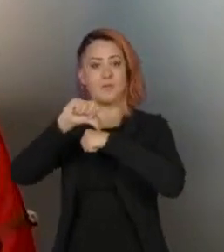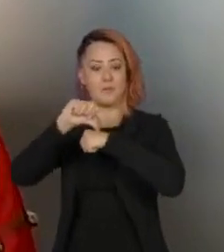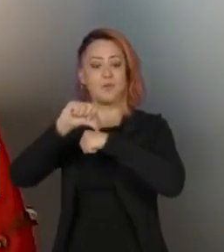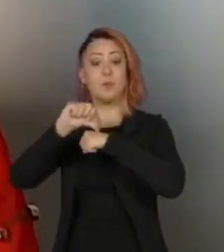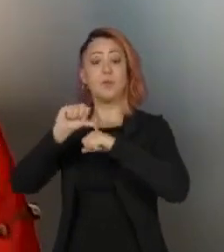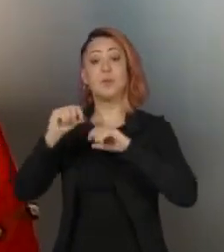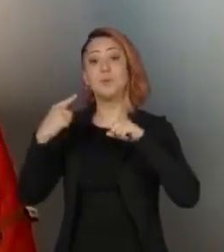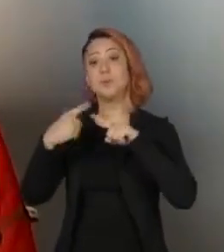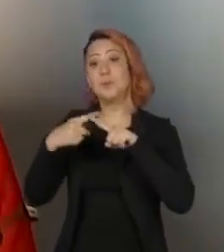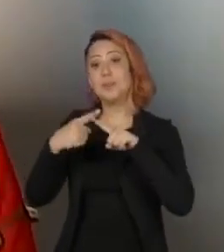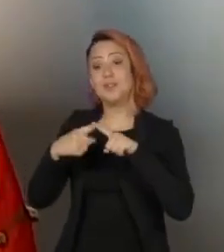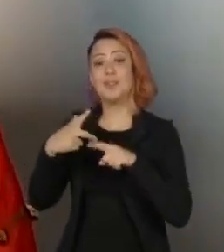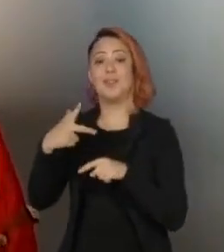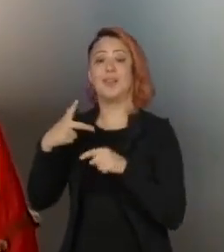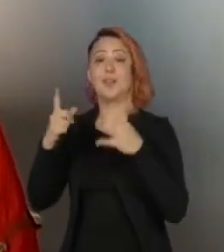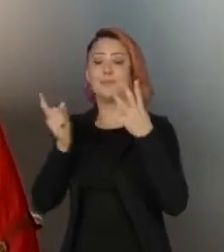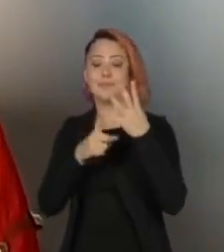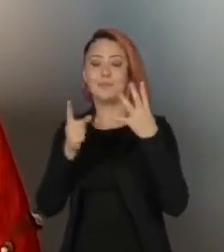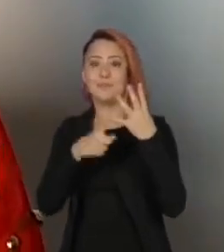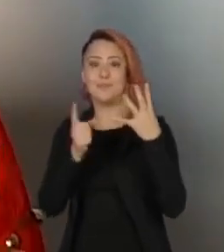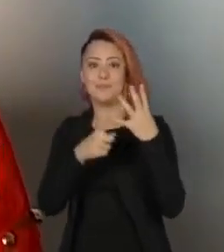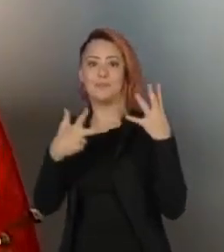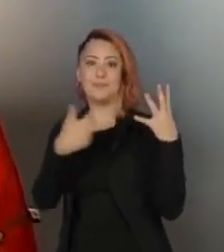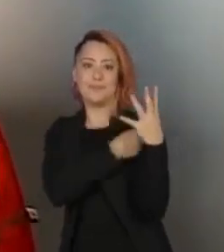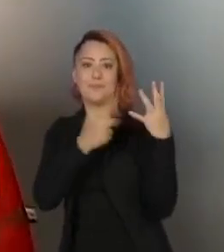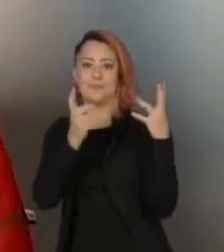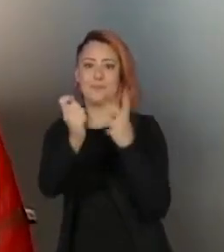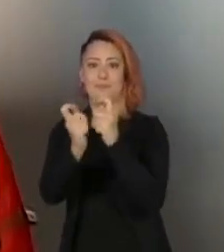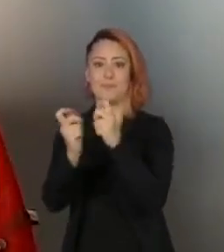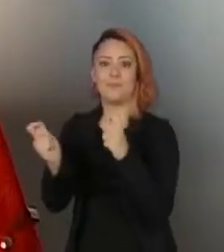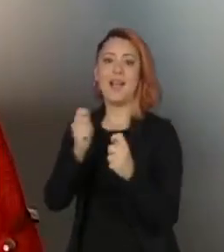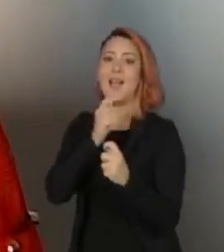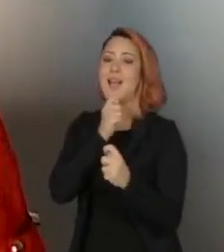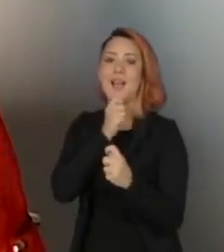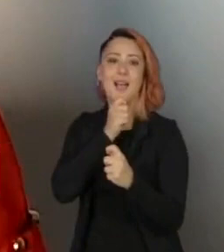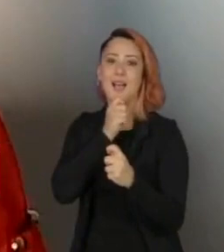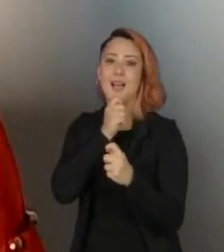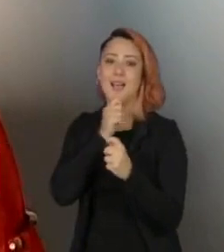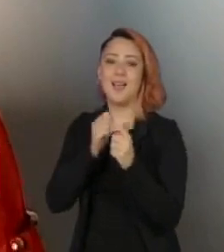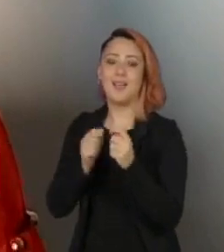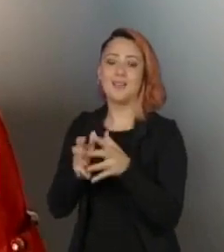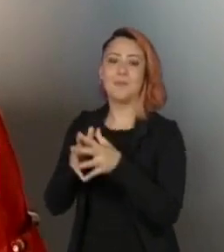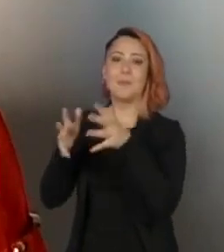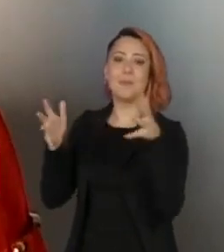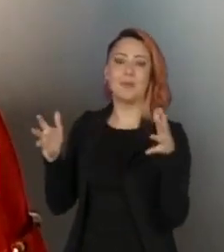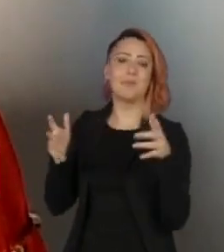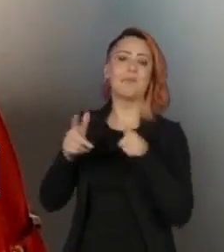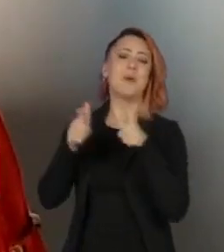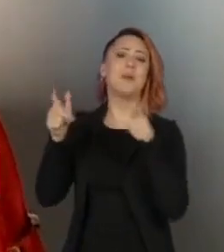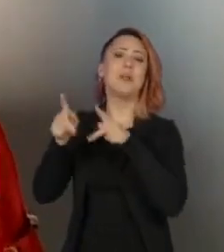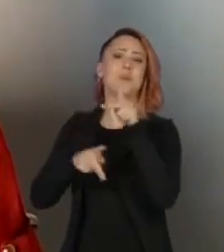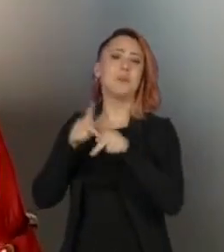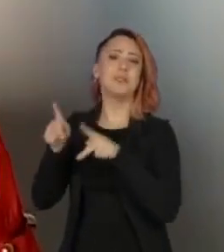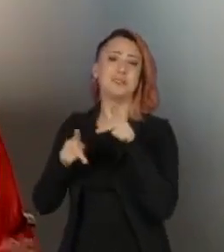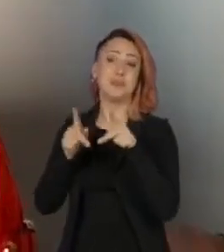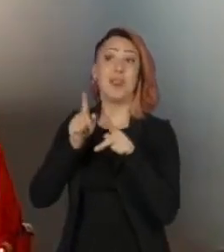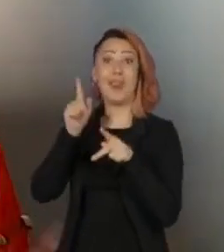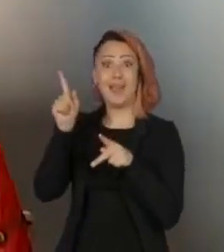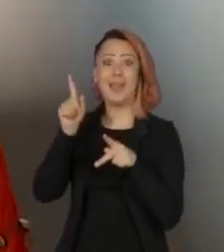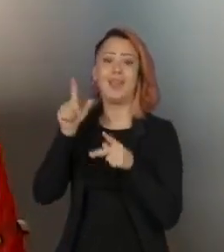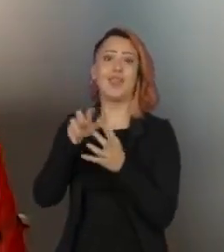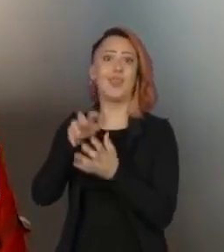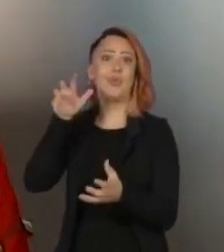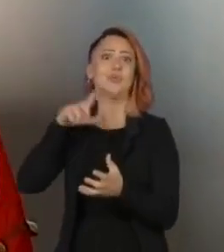adesão à quarta dose no Japão, ela está muito baixa, e a população também de idosos é muito alta.